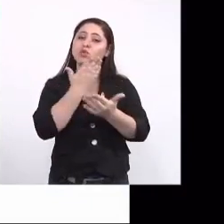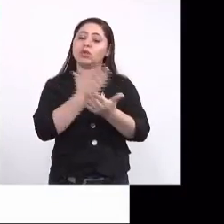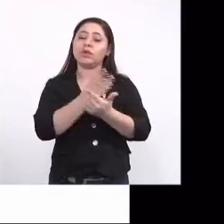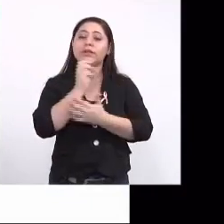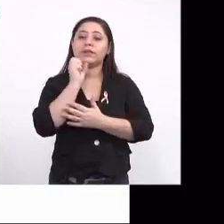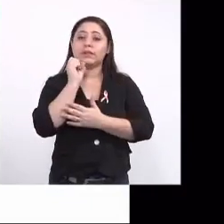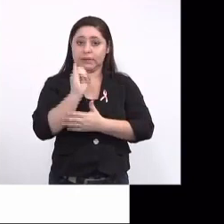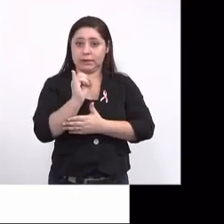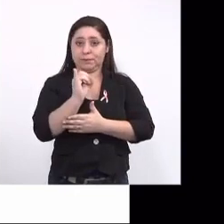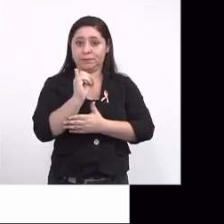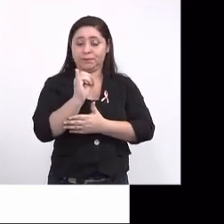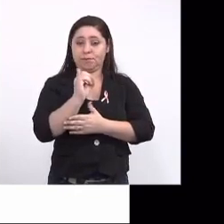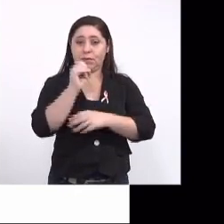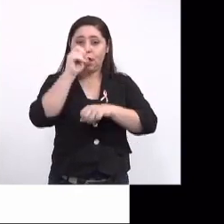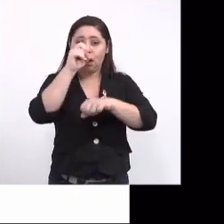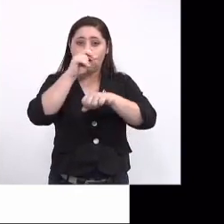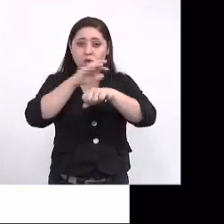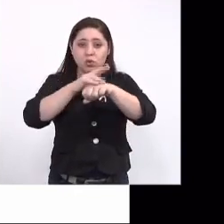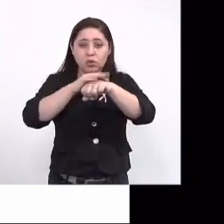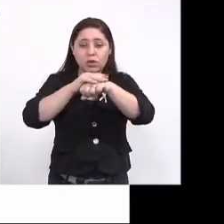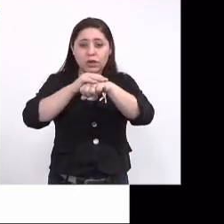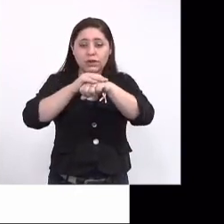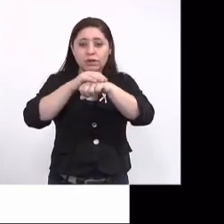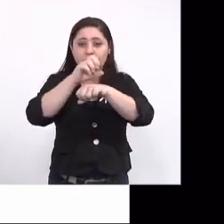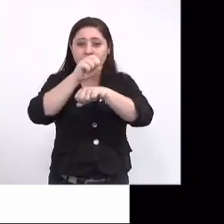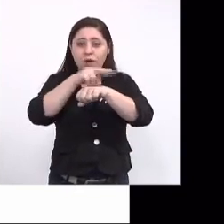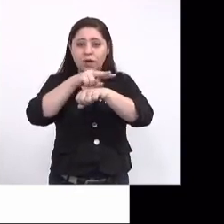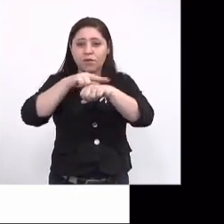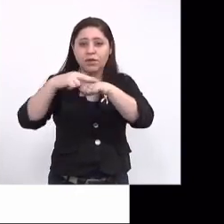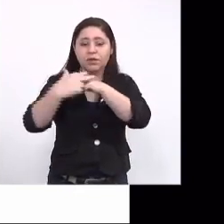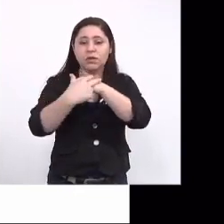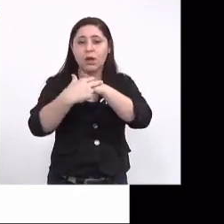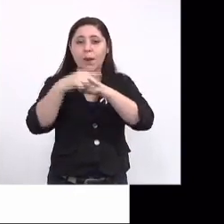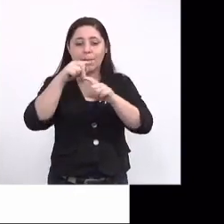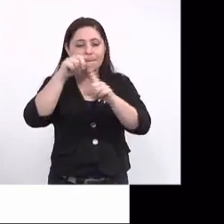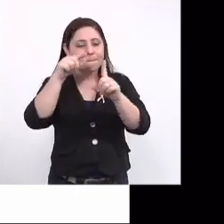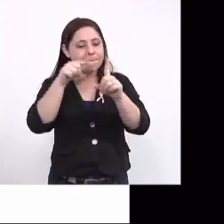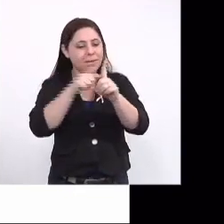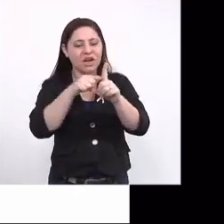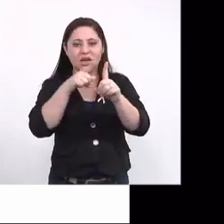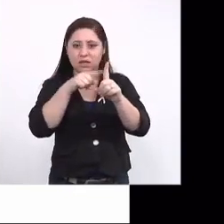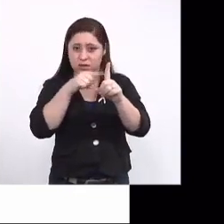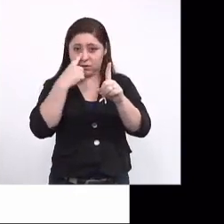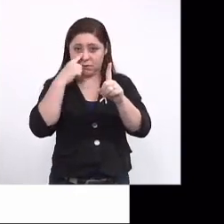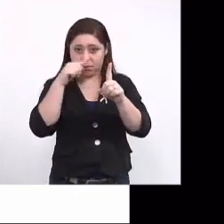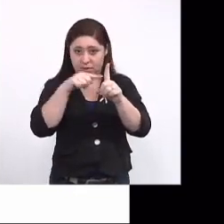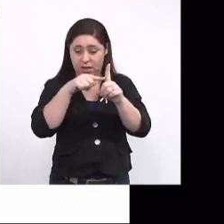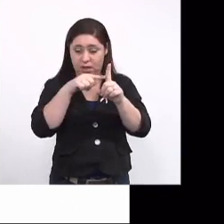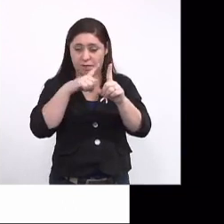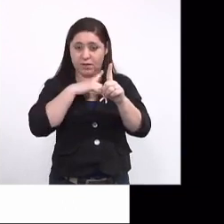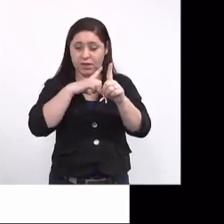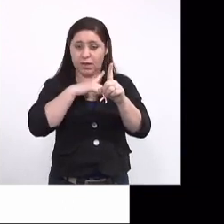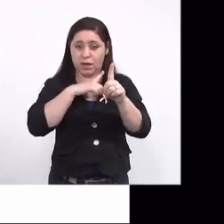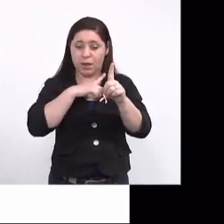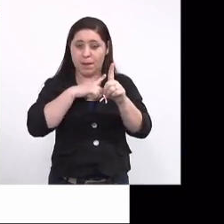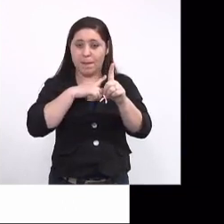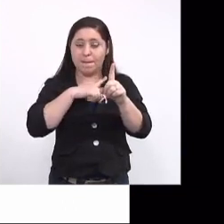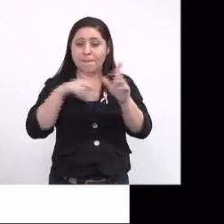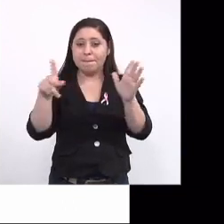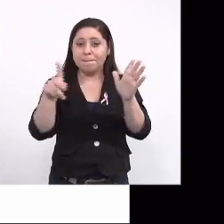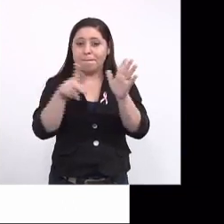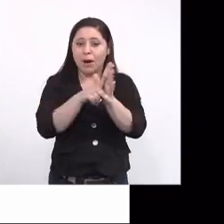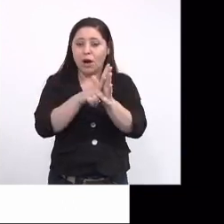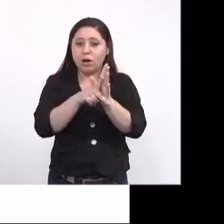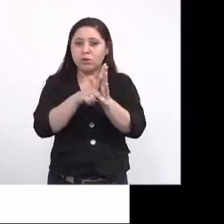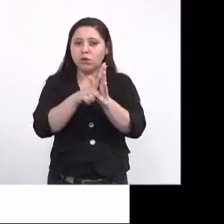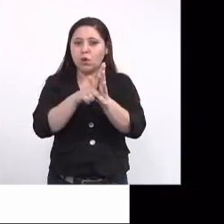se a infecção pelo Zika na mãe vai conferir imunidade, se essa mãe vai apresentar uma imunidade específica para o Zika e se